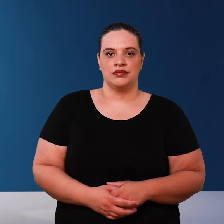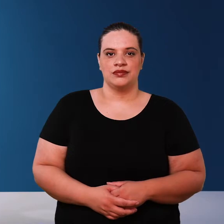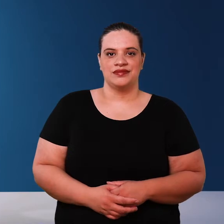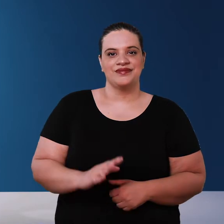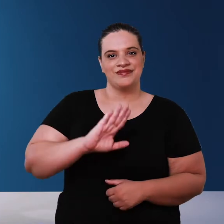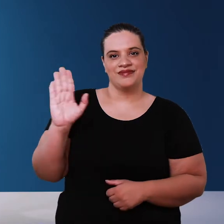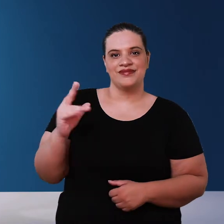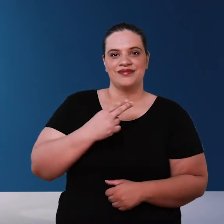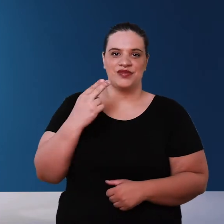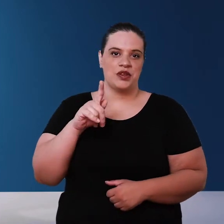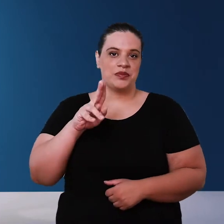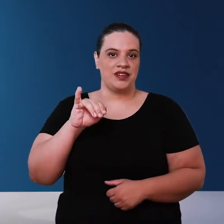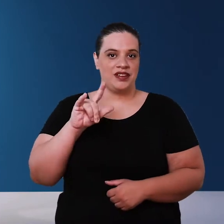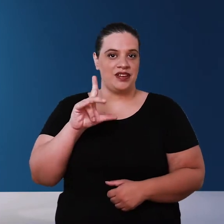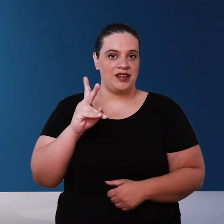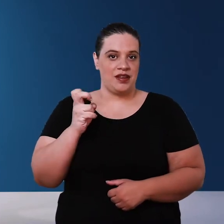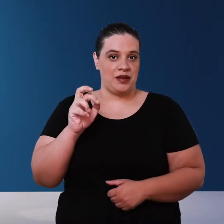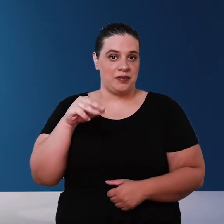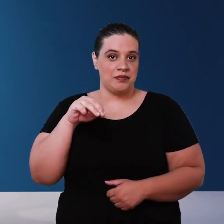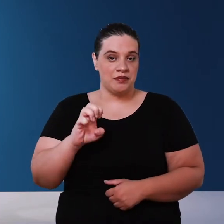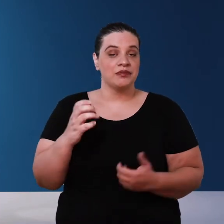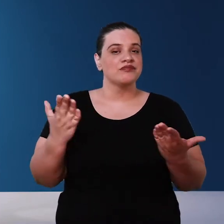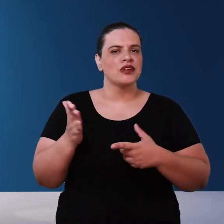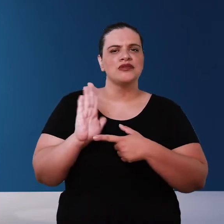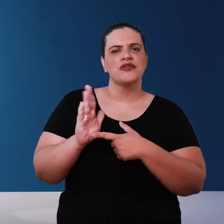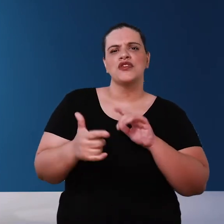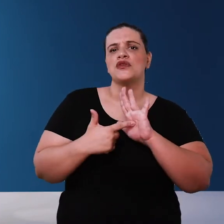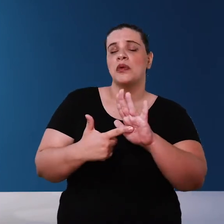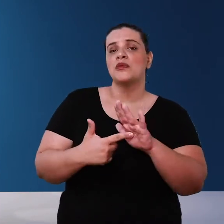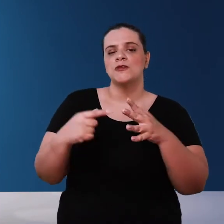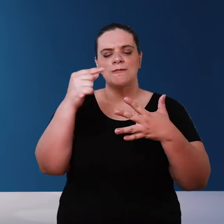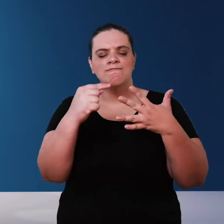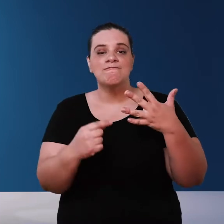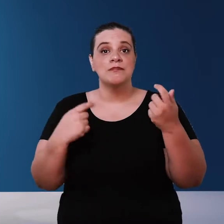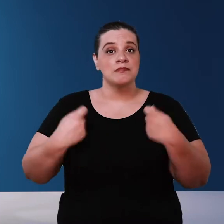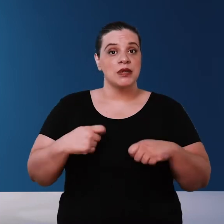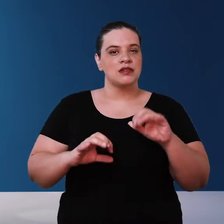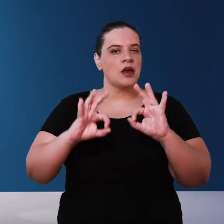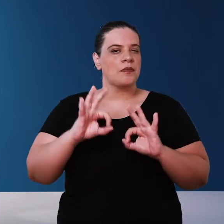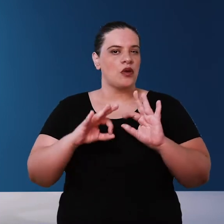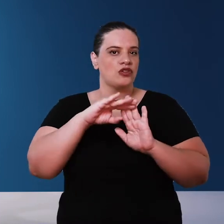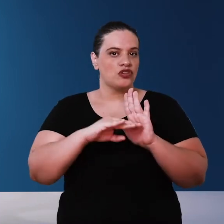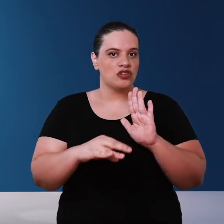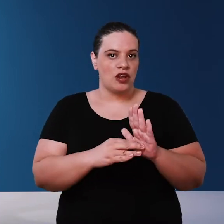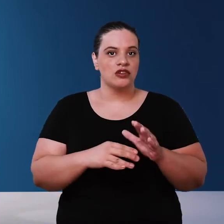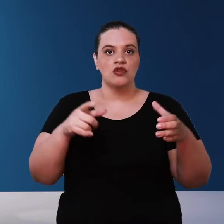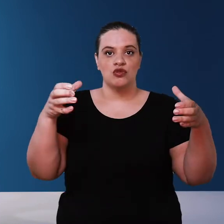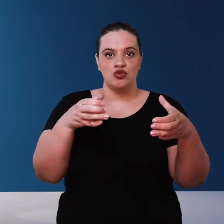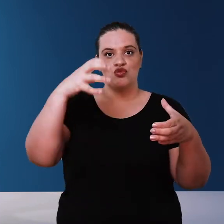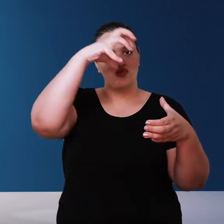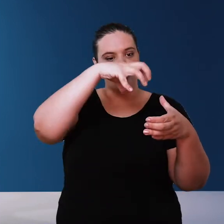Olá, meu nome é Guilherme Castanho e neste vídeo eu vou mostrar para vocês o que é preciso considerar para desenvolver um projeto de captação e de